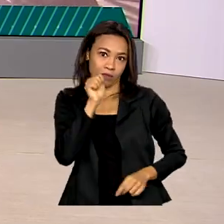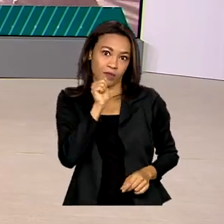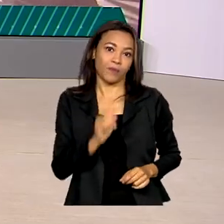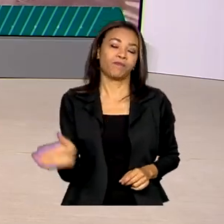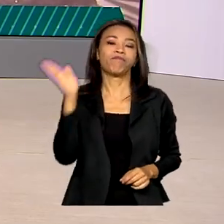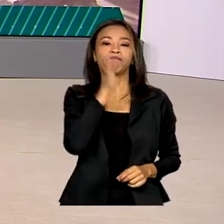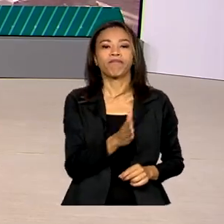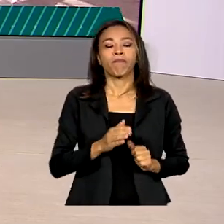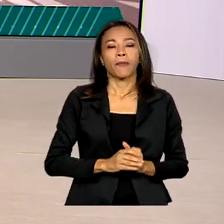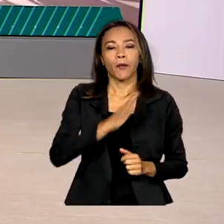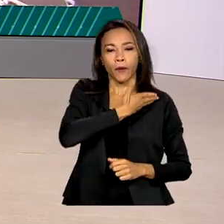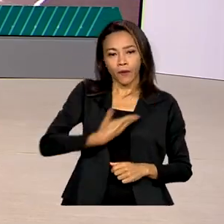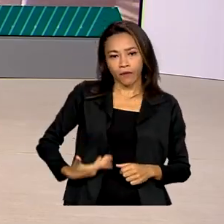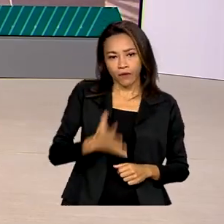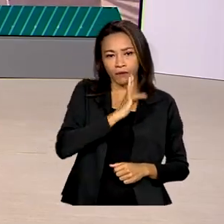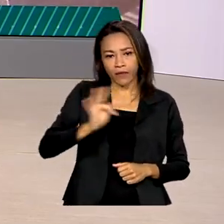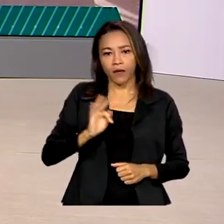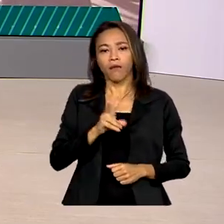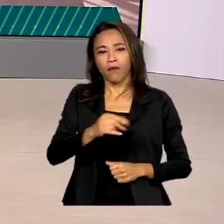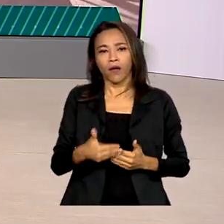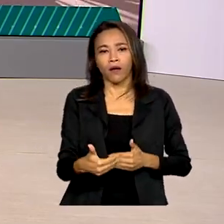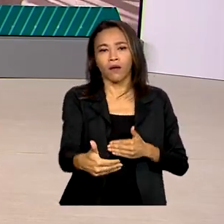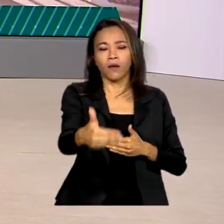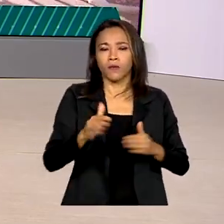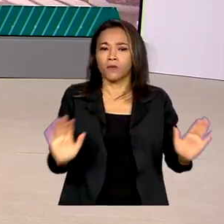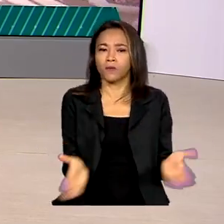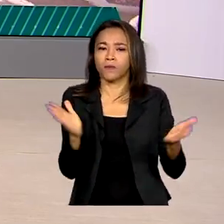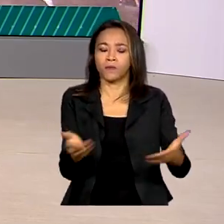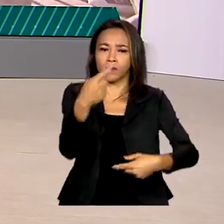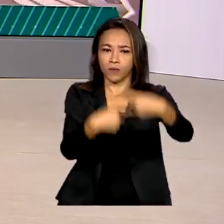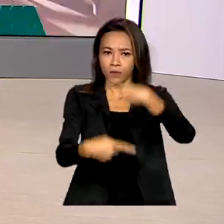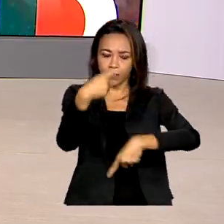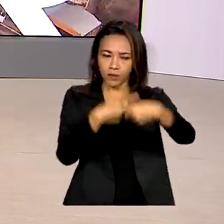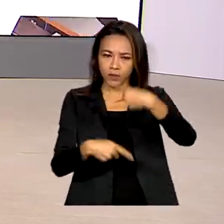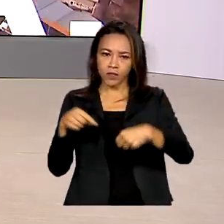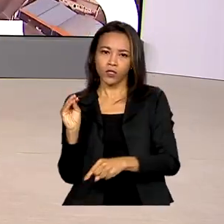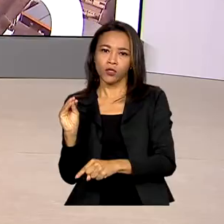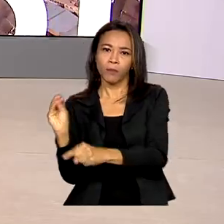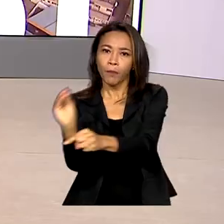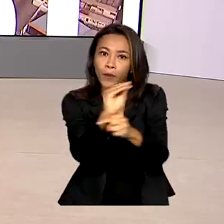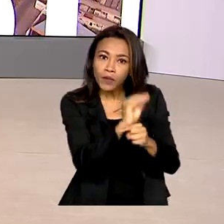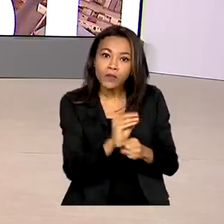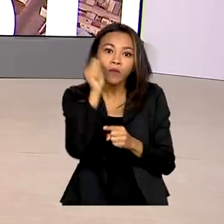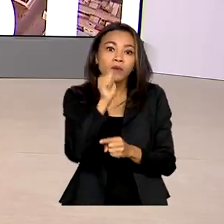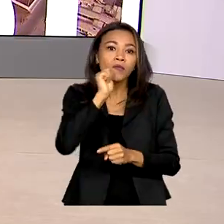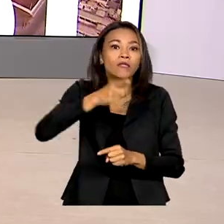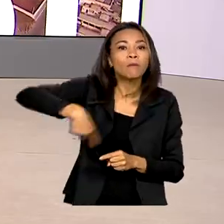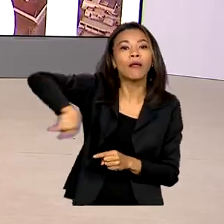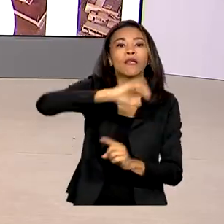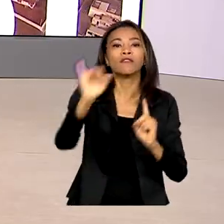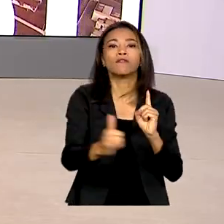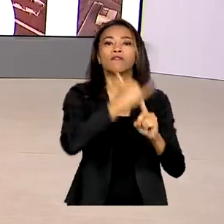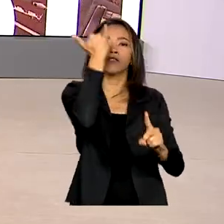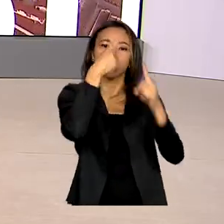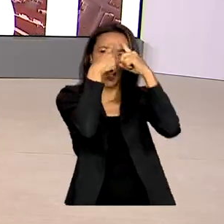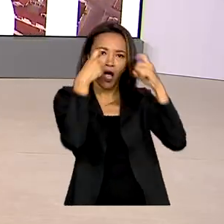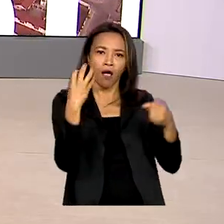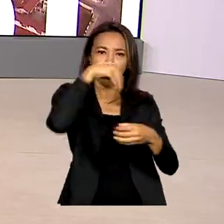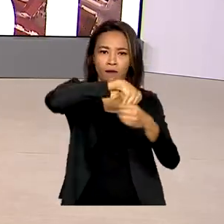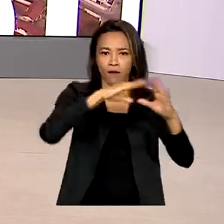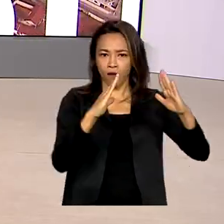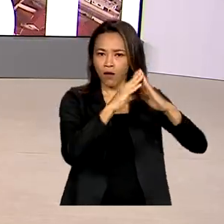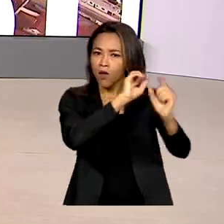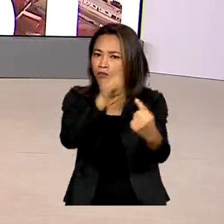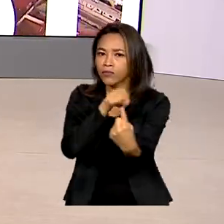O governo federal vai fortalecer as políticas de proteção às mulheres vítimas de violência doméstica. O objetivo é